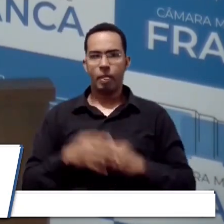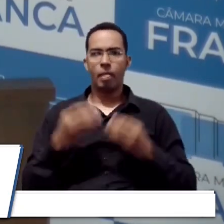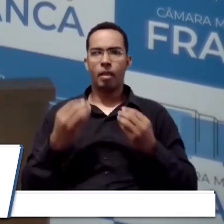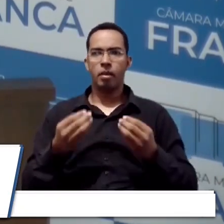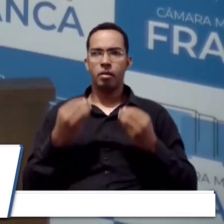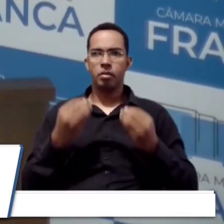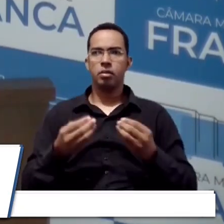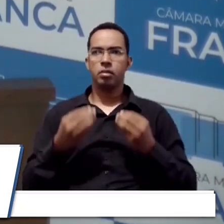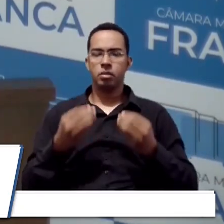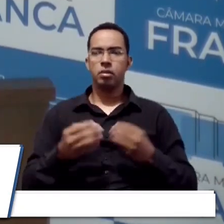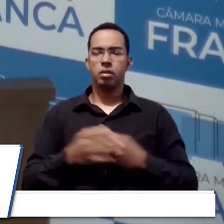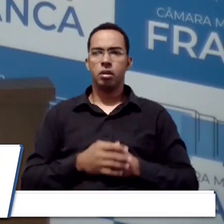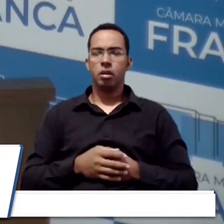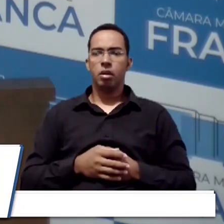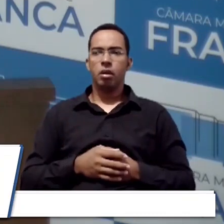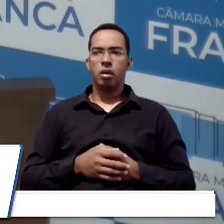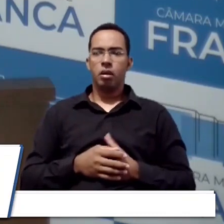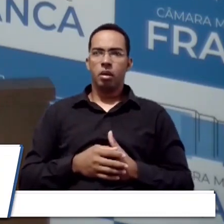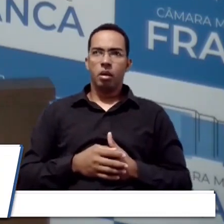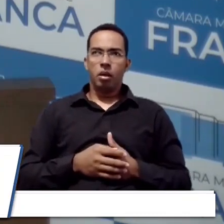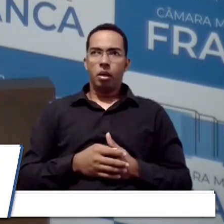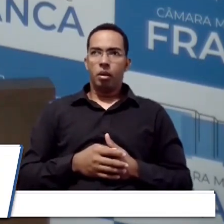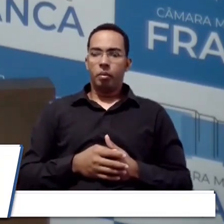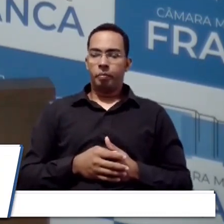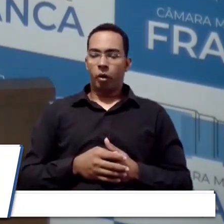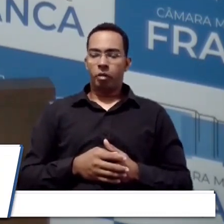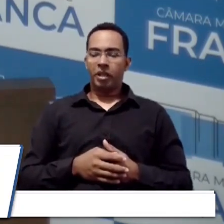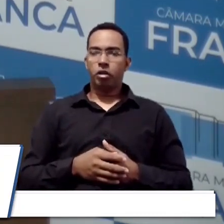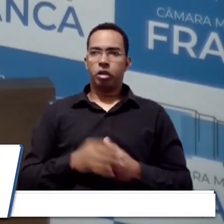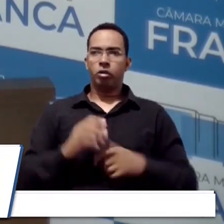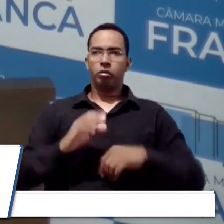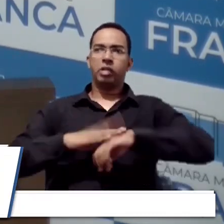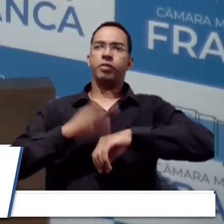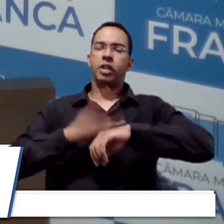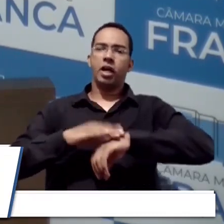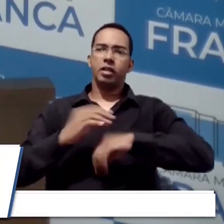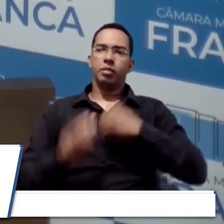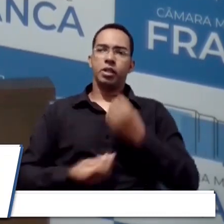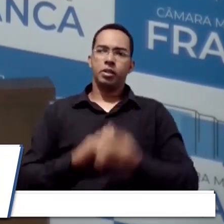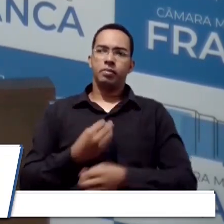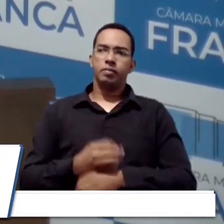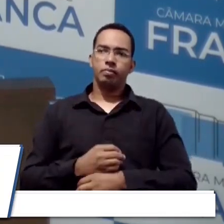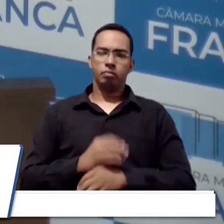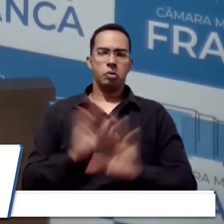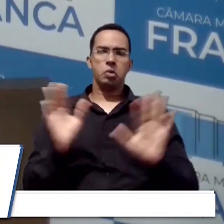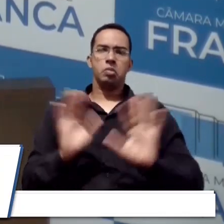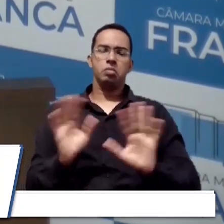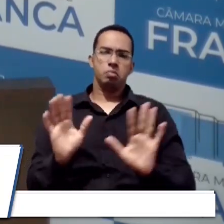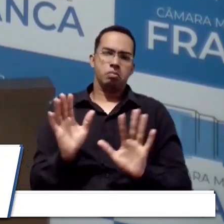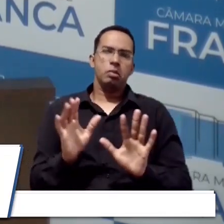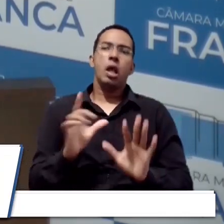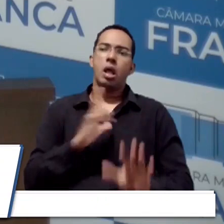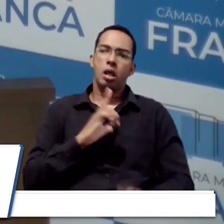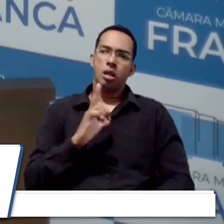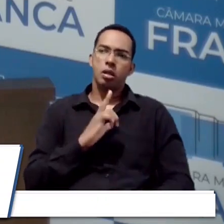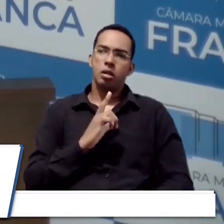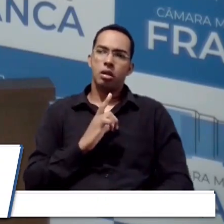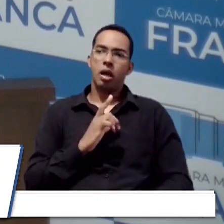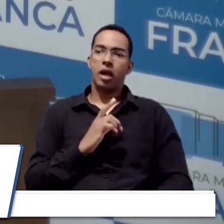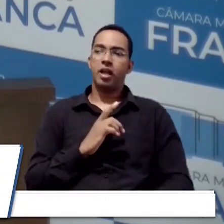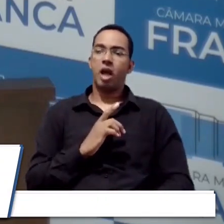Todo mundo entra de recesso no feriado? Não, tem que ter